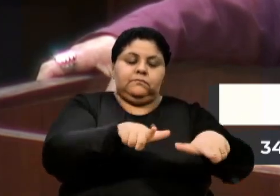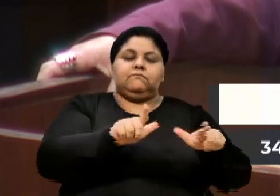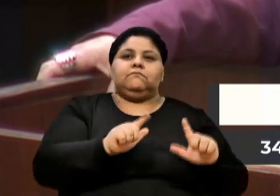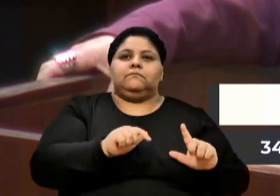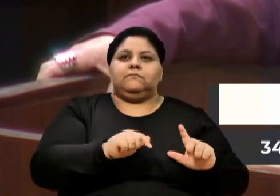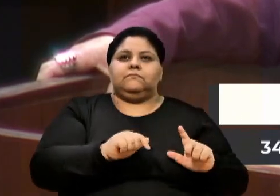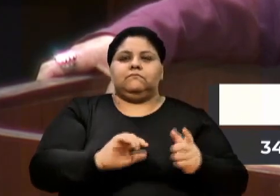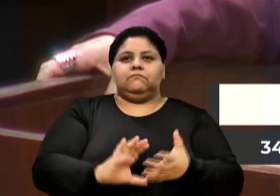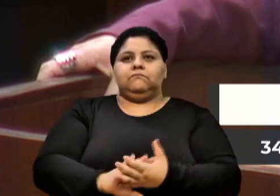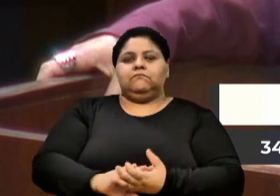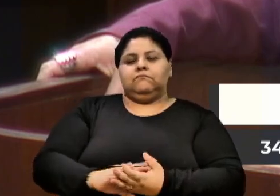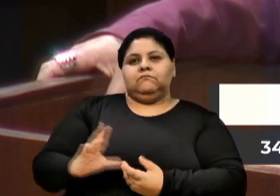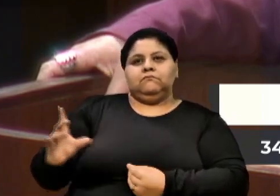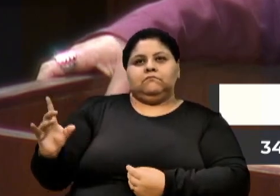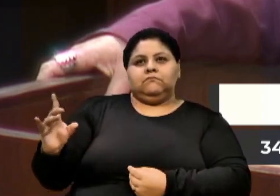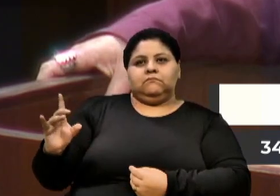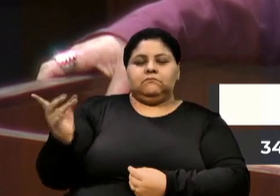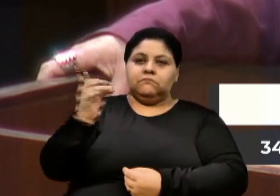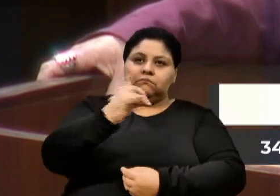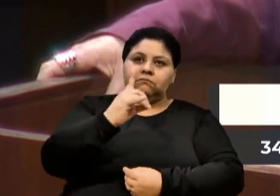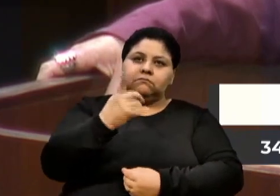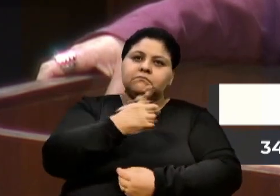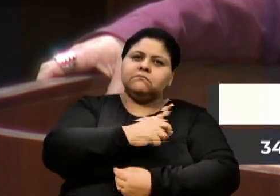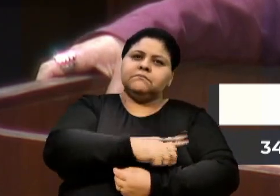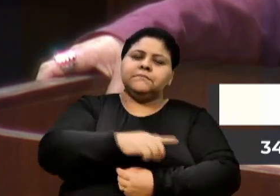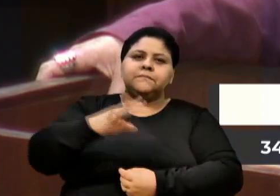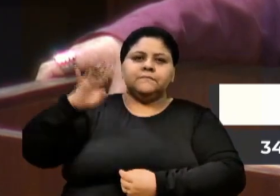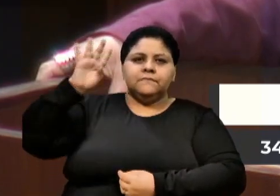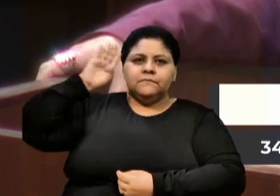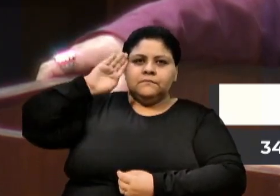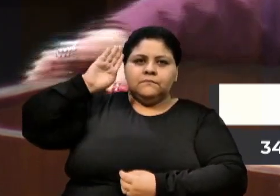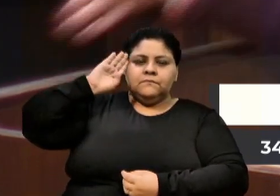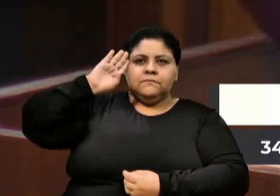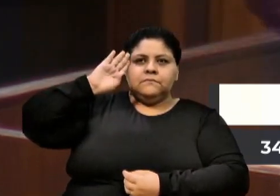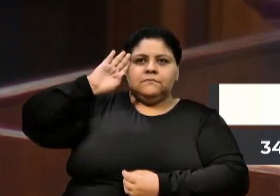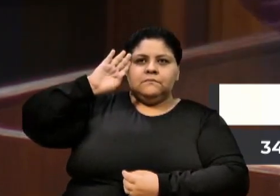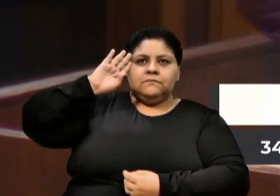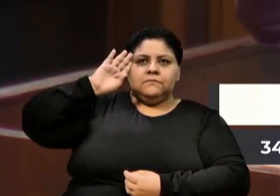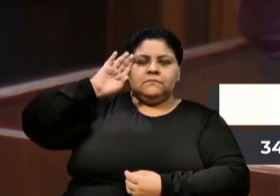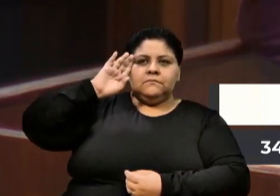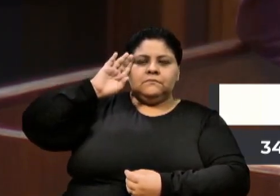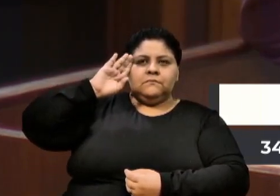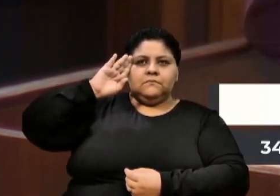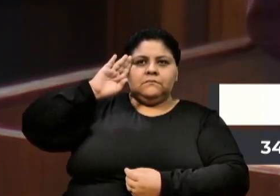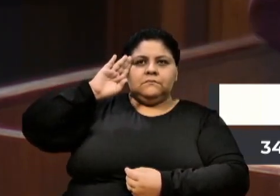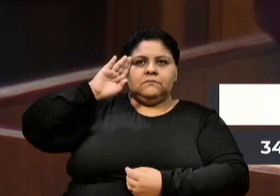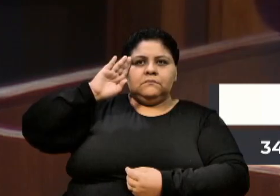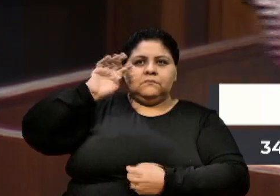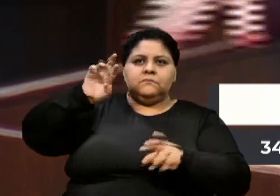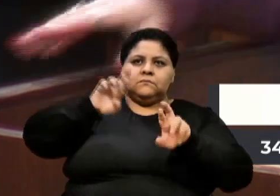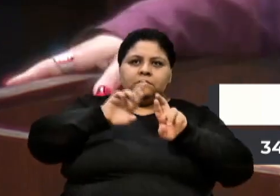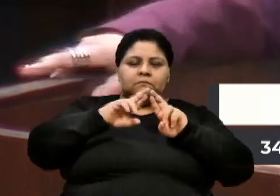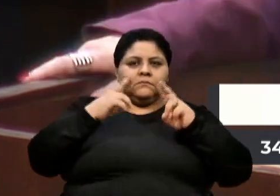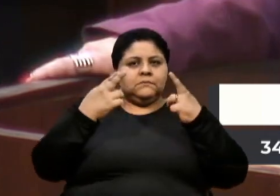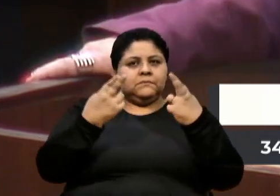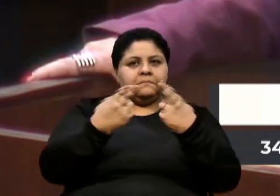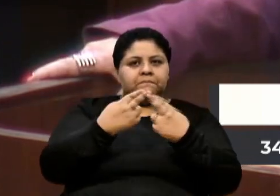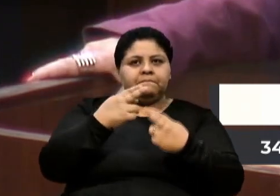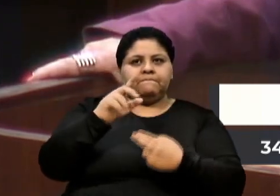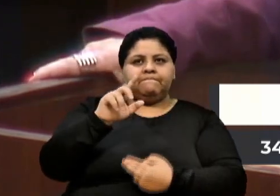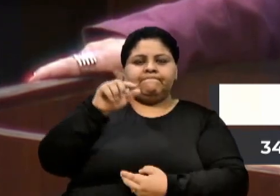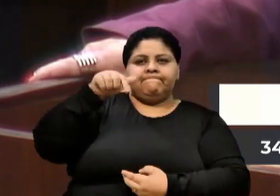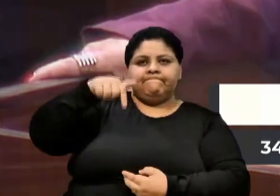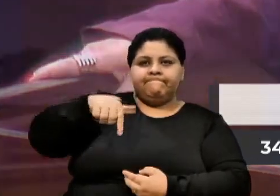No dia, na quarta, eu reuni com o Kenner, ele